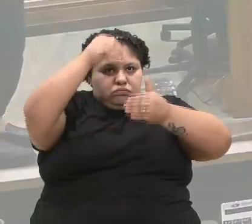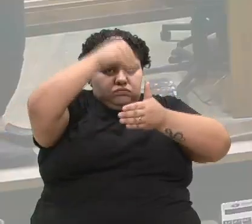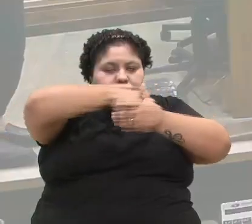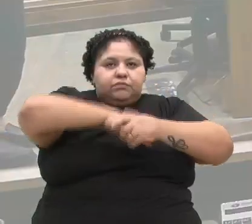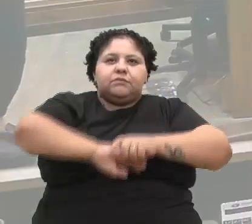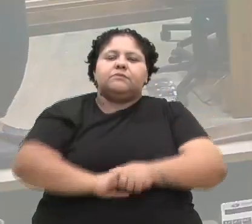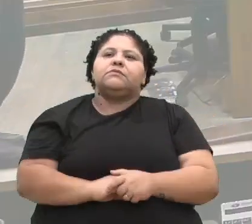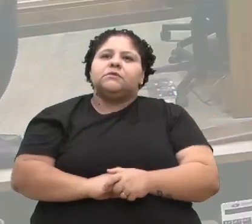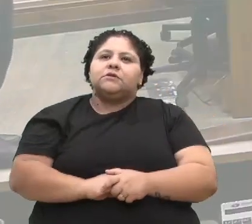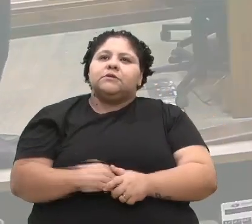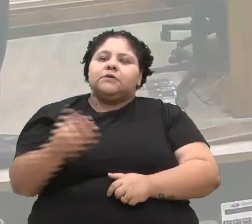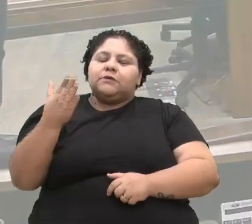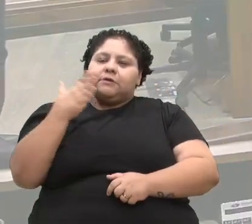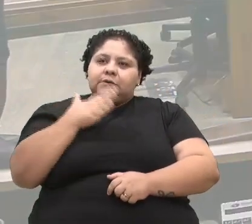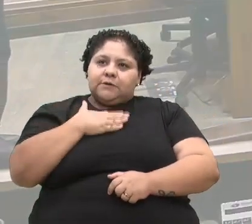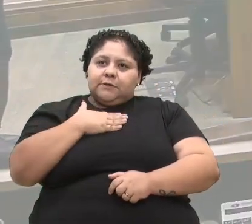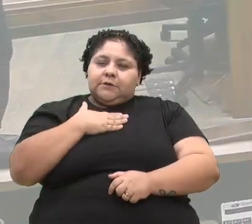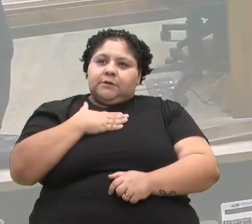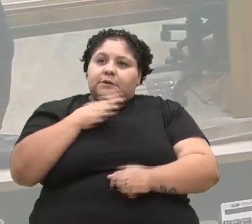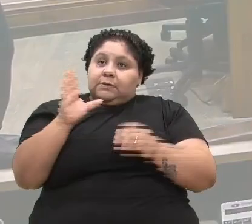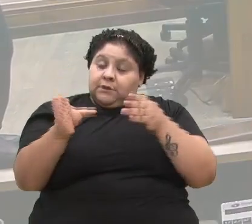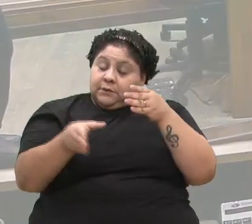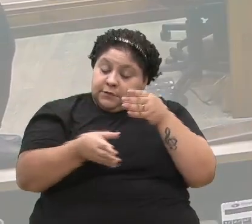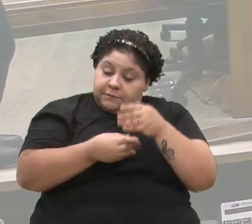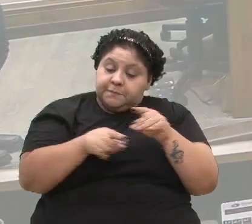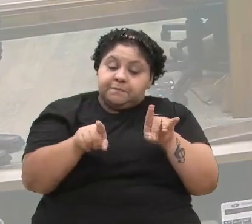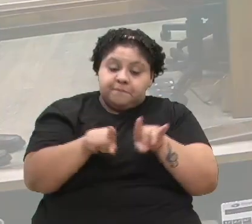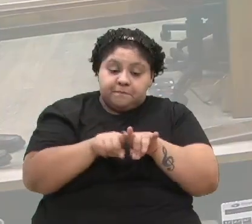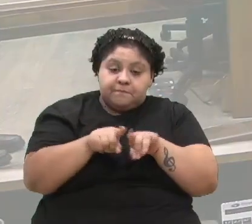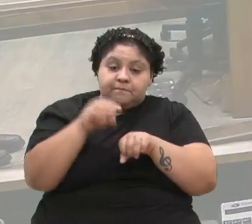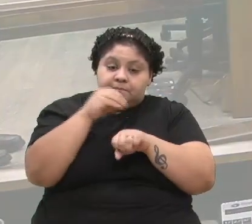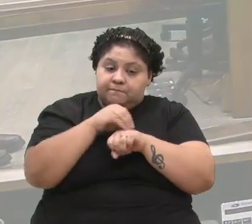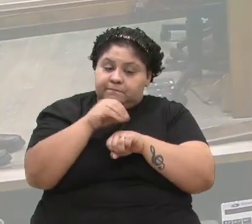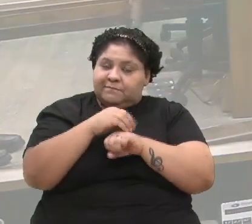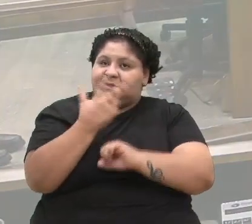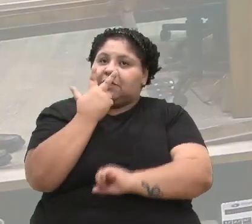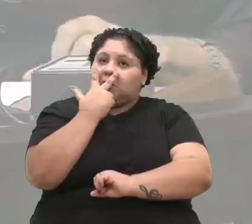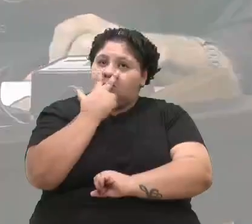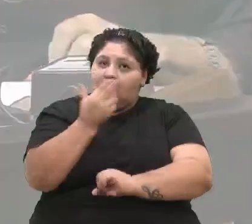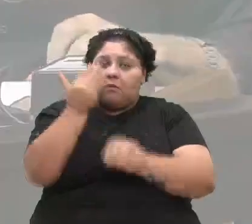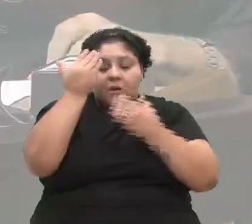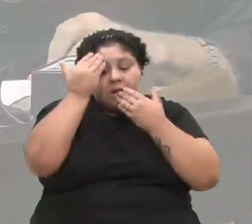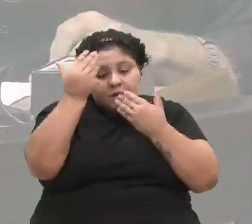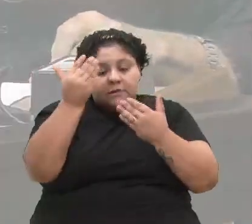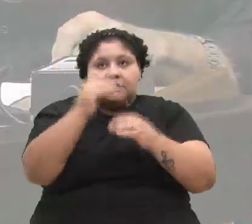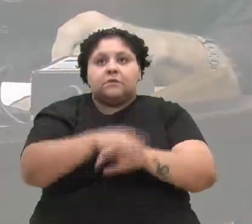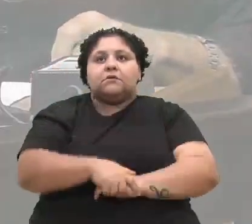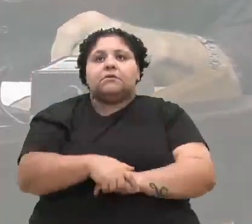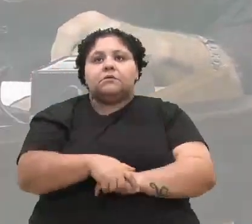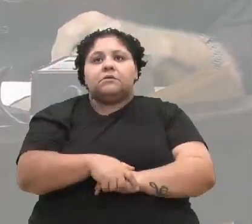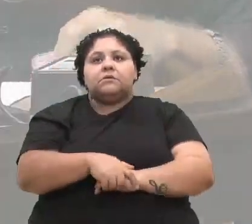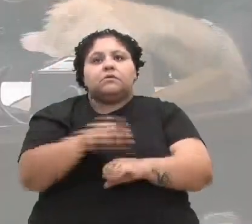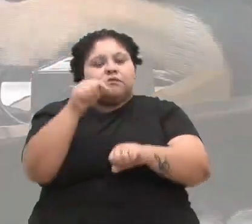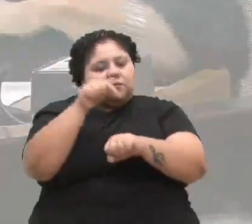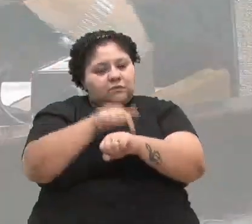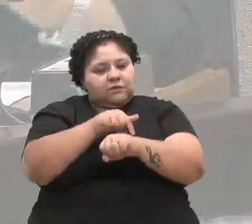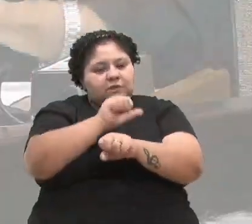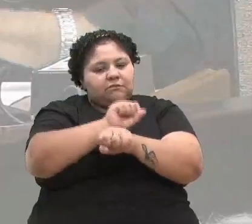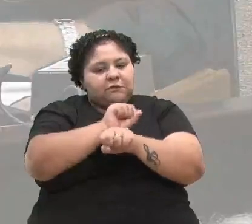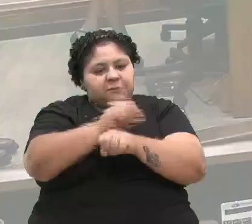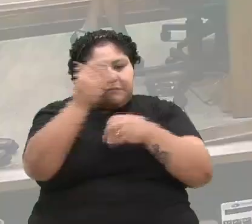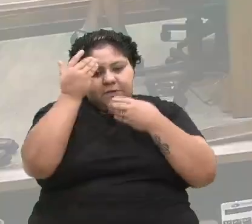Felipe, da minha parte, também ia sugerir a mesma coisa e agradecer a tolerância, senhora presidente, muito obrigado.